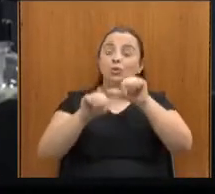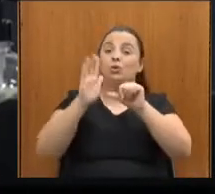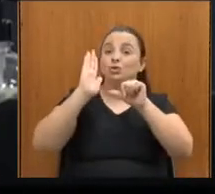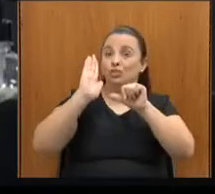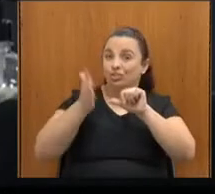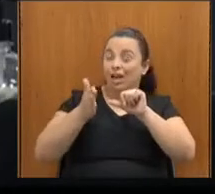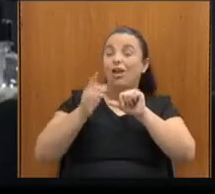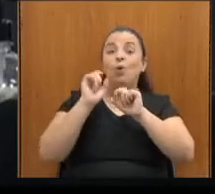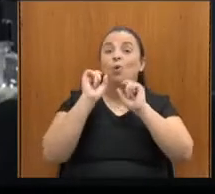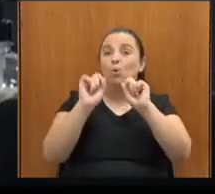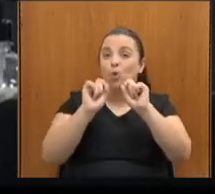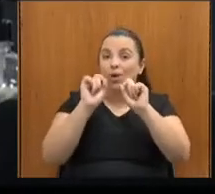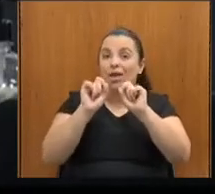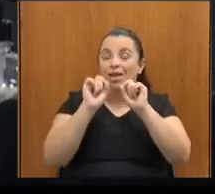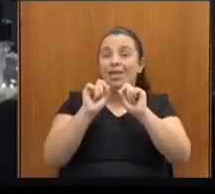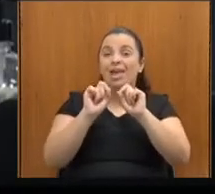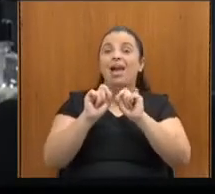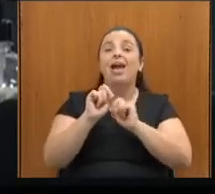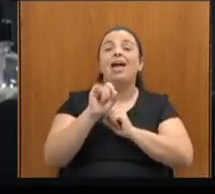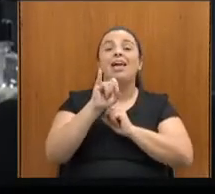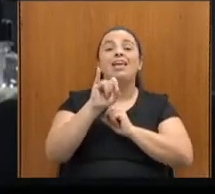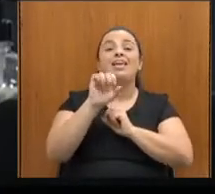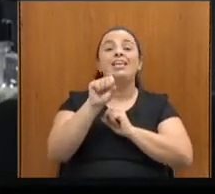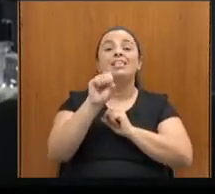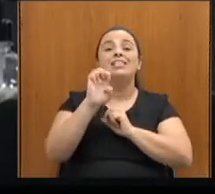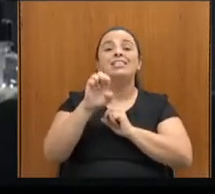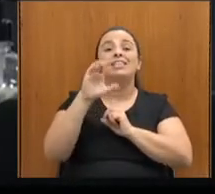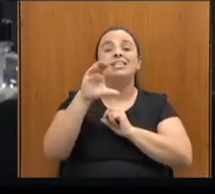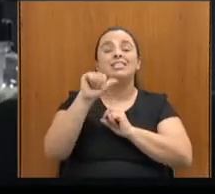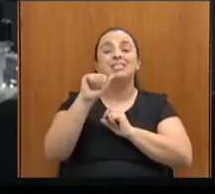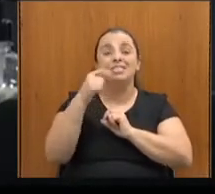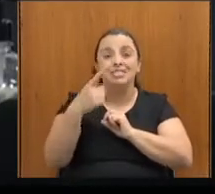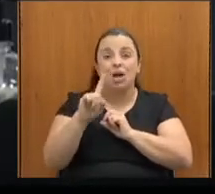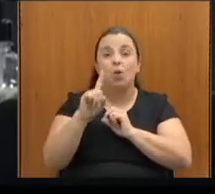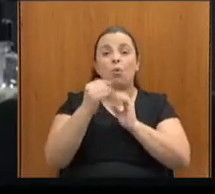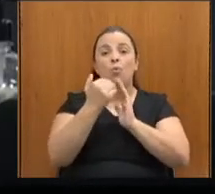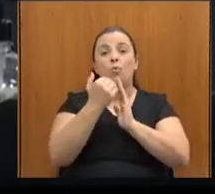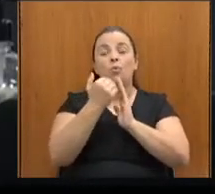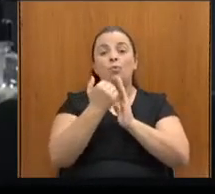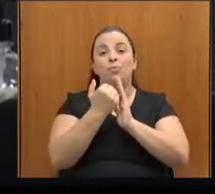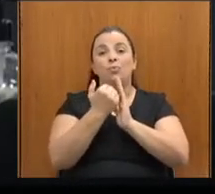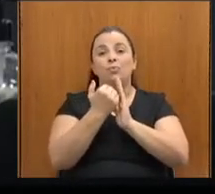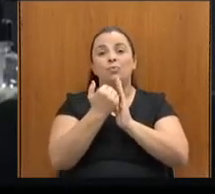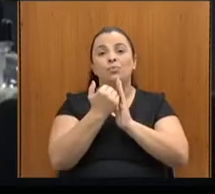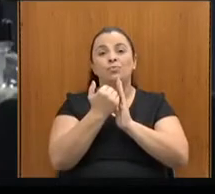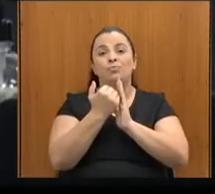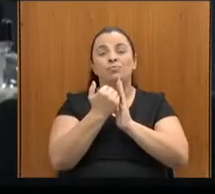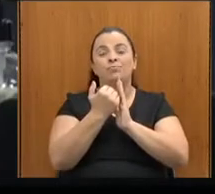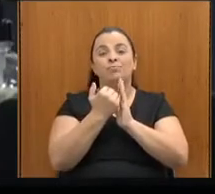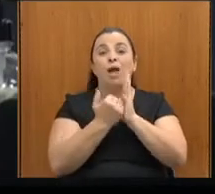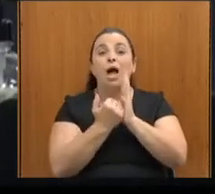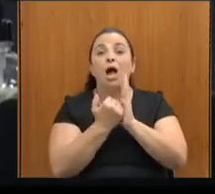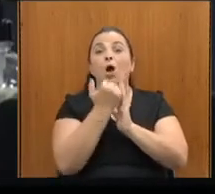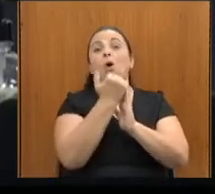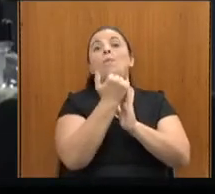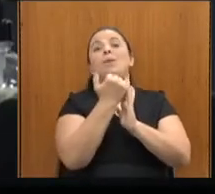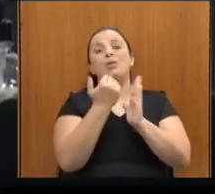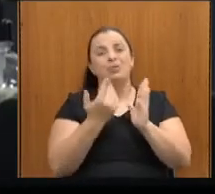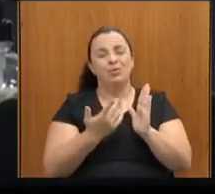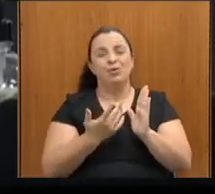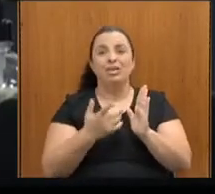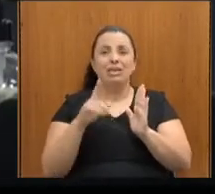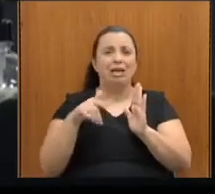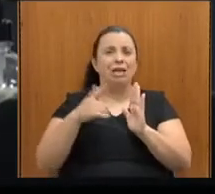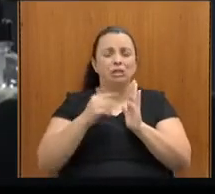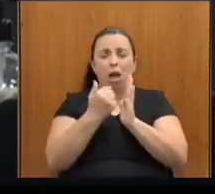por parte das pessoas com deficiência, que o valor estava muito reduzido, então, a lei federal adequou até o